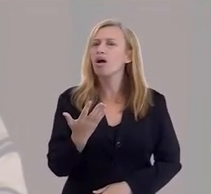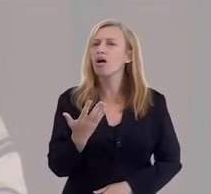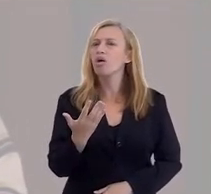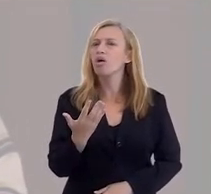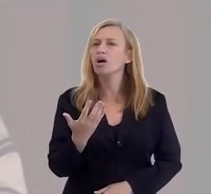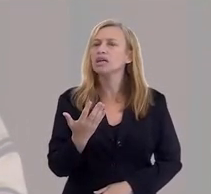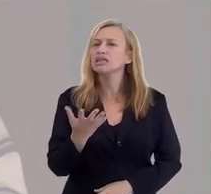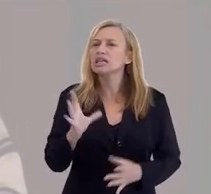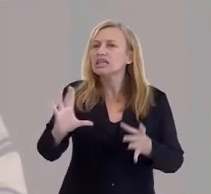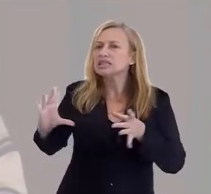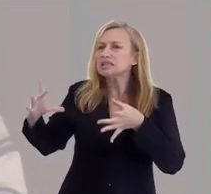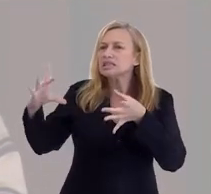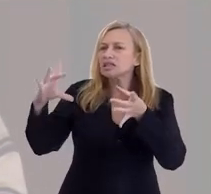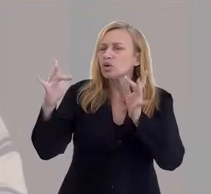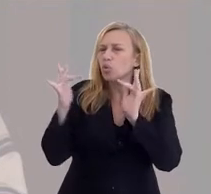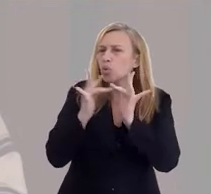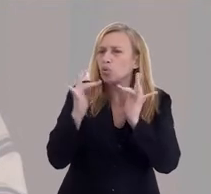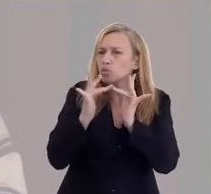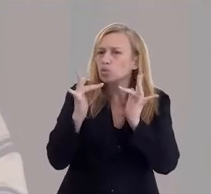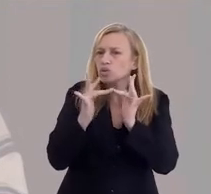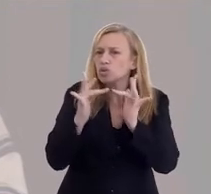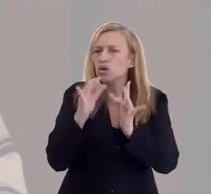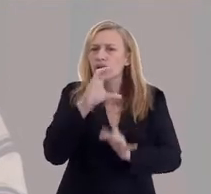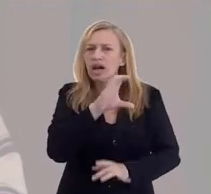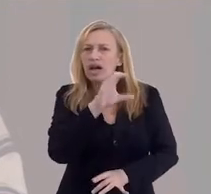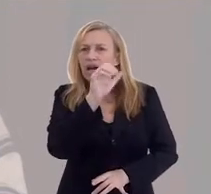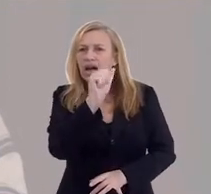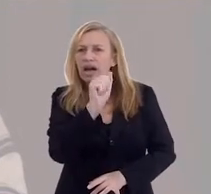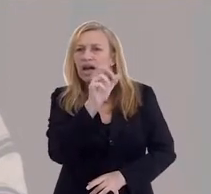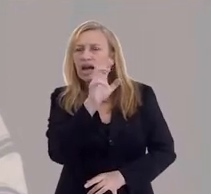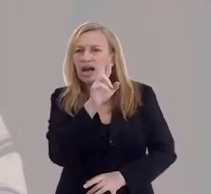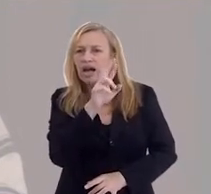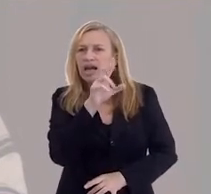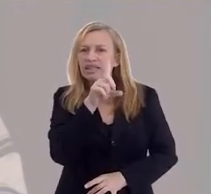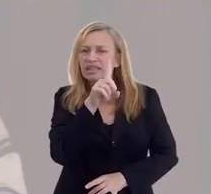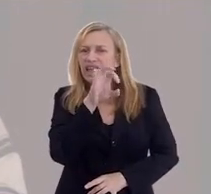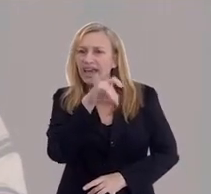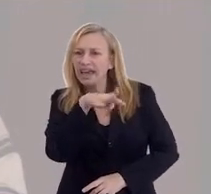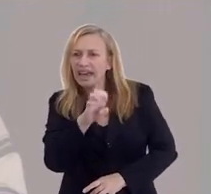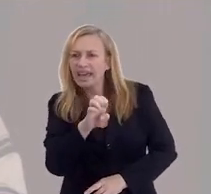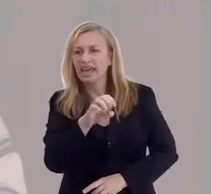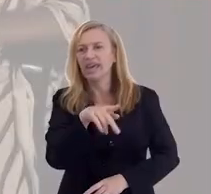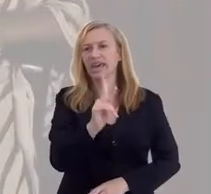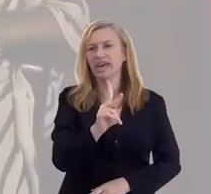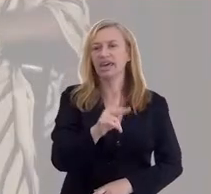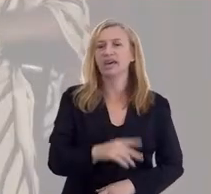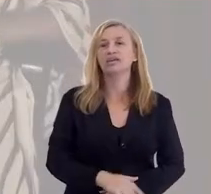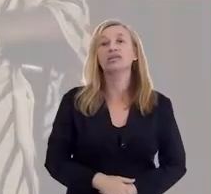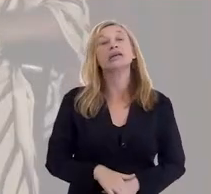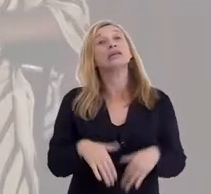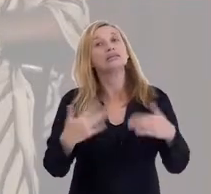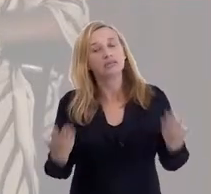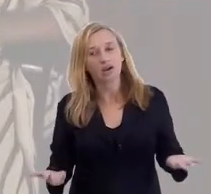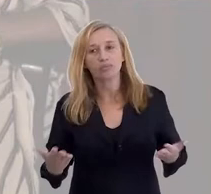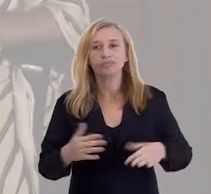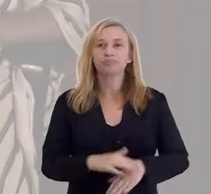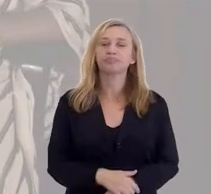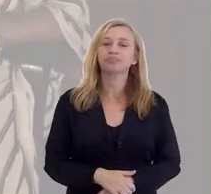esse contato com Kardec? Então,